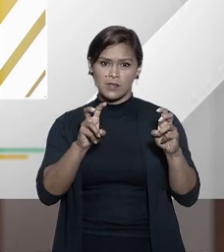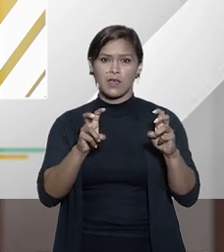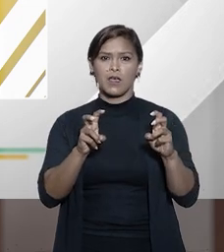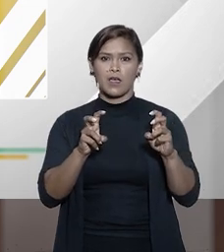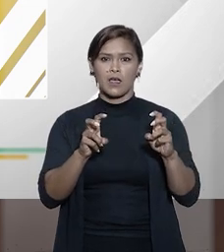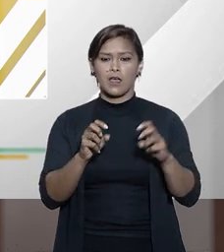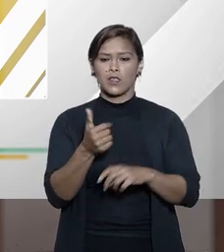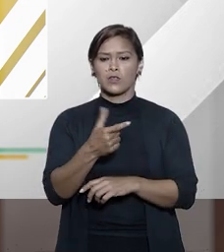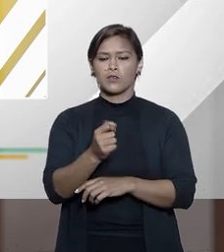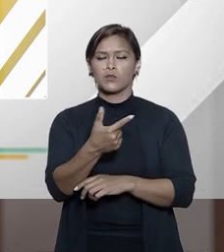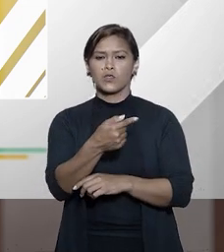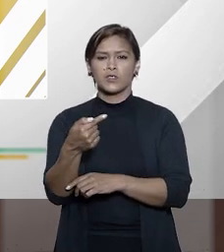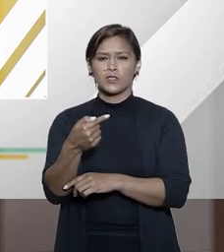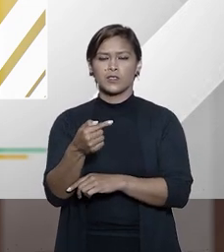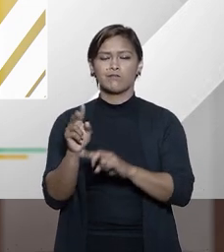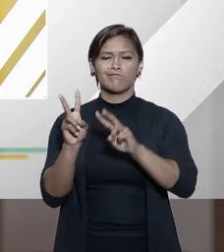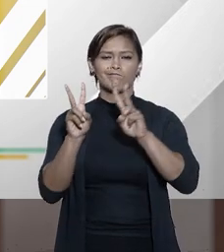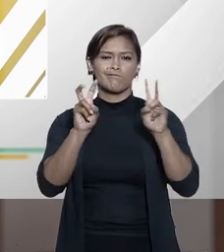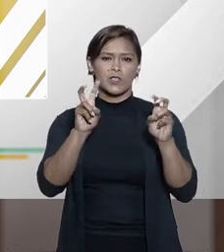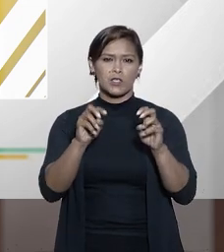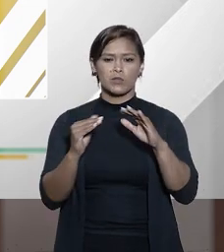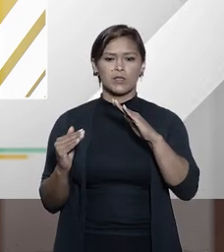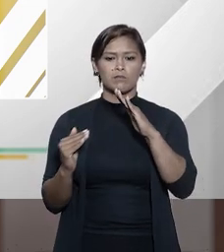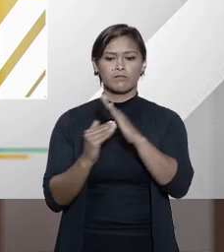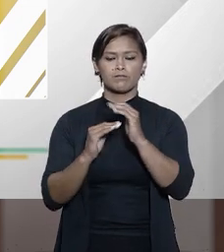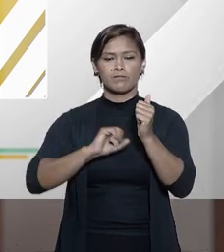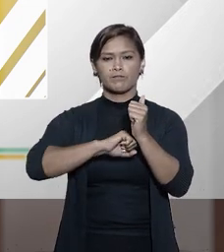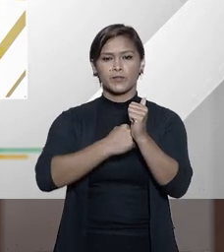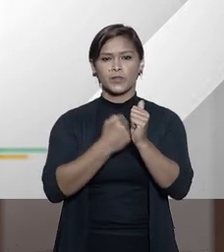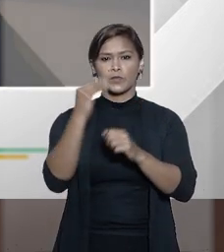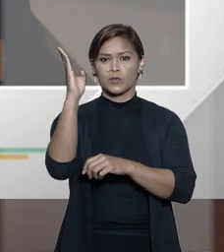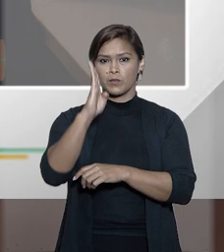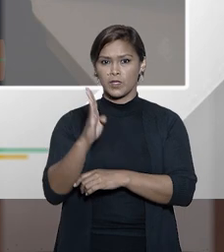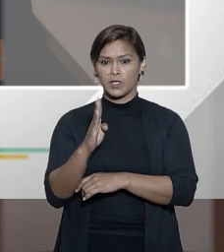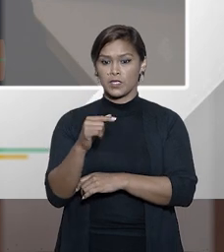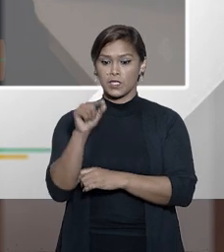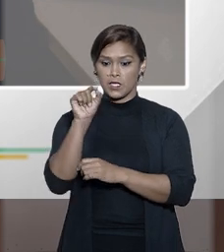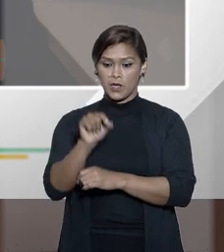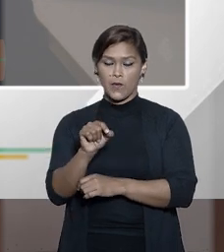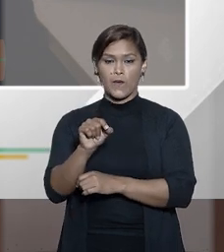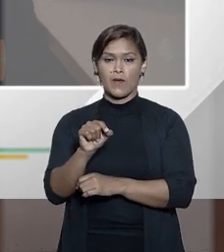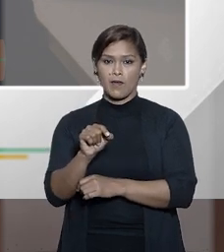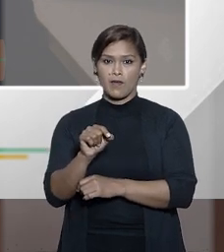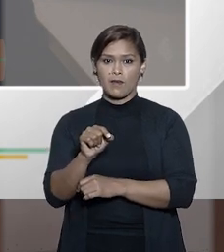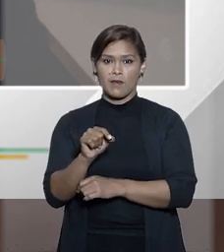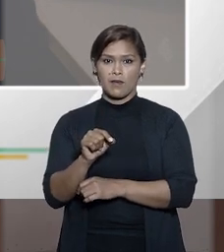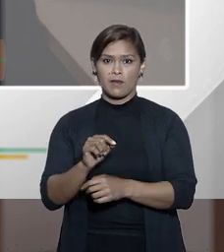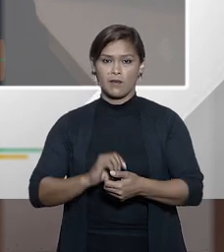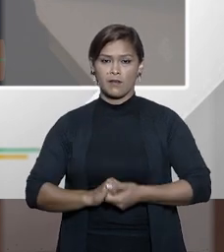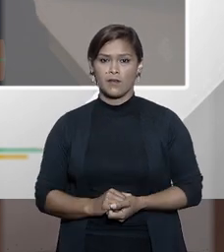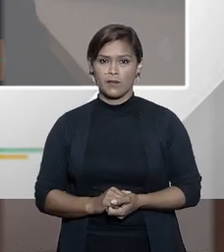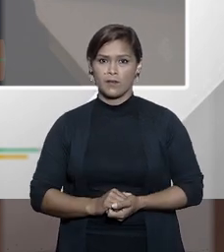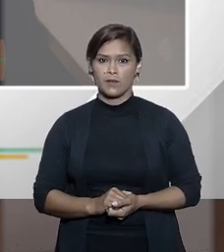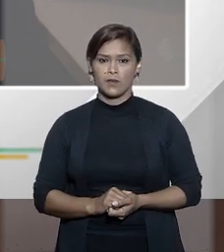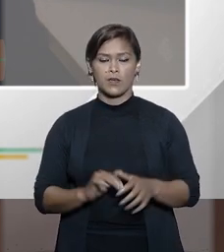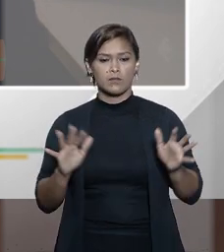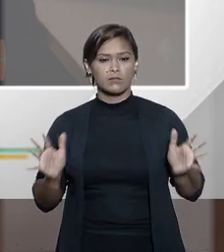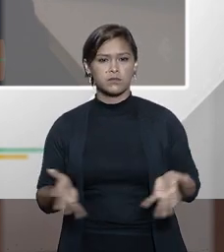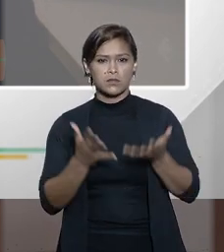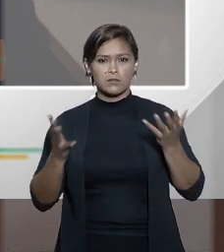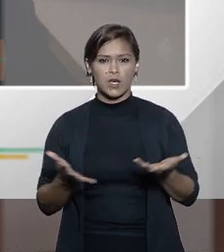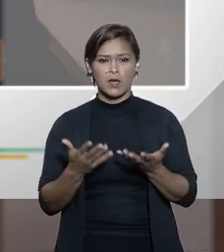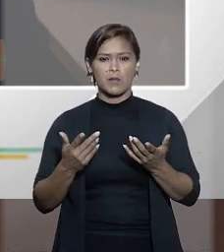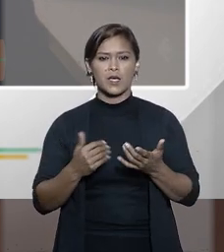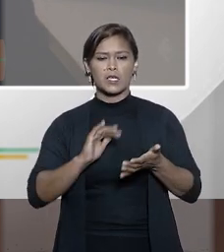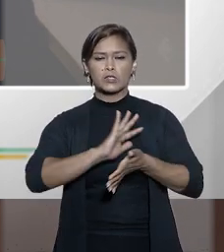até 2017 era um tema tabu no Brasil e era aí uma manifestação